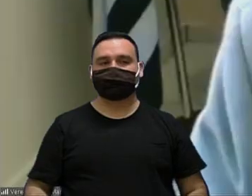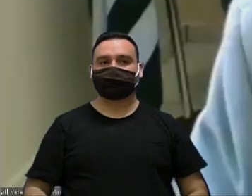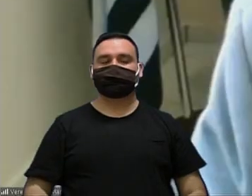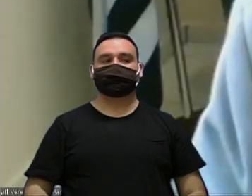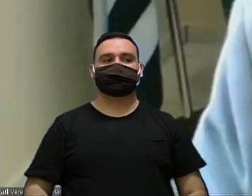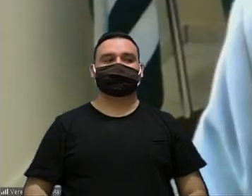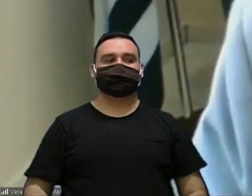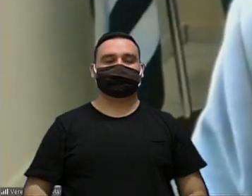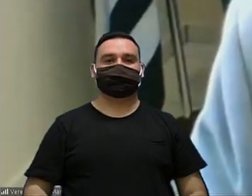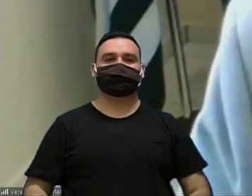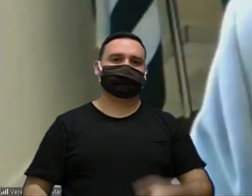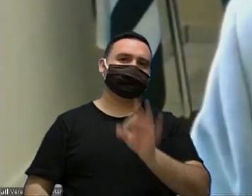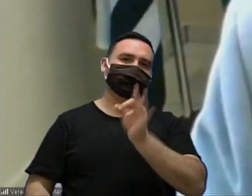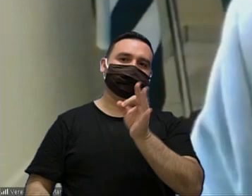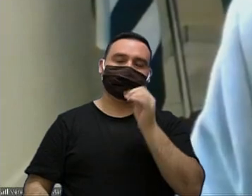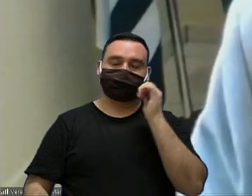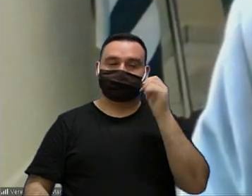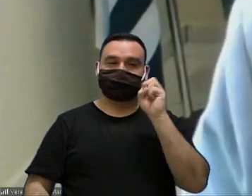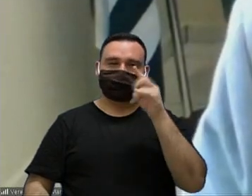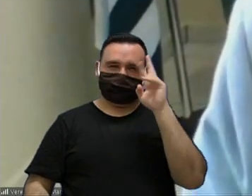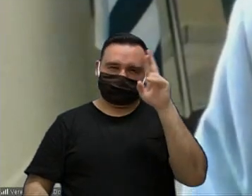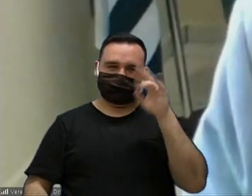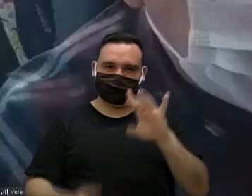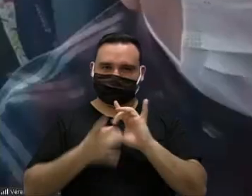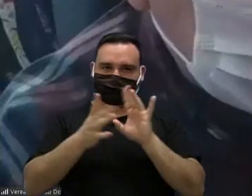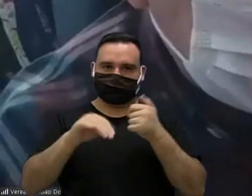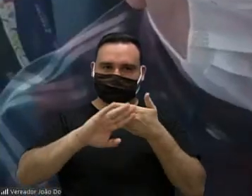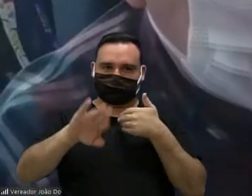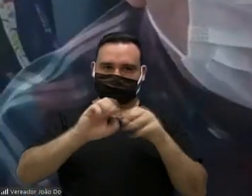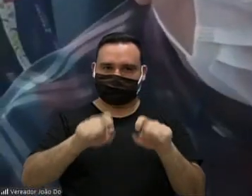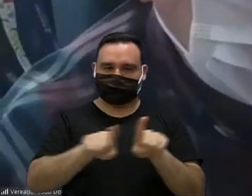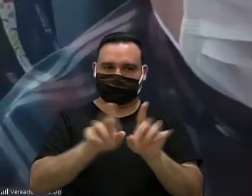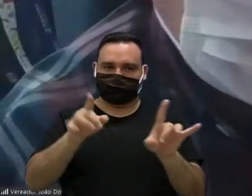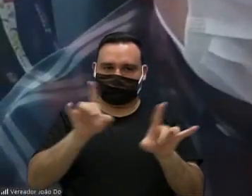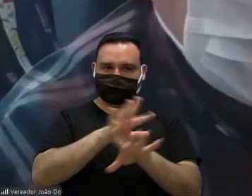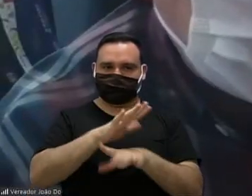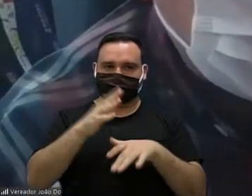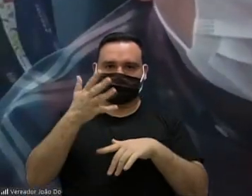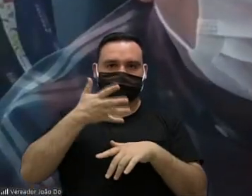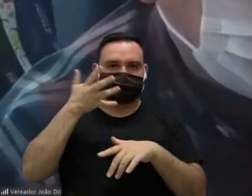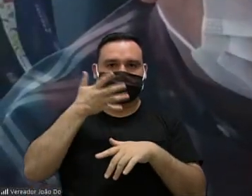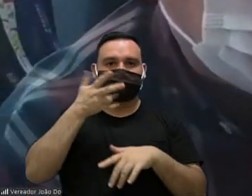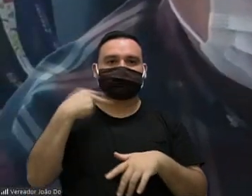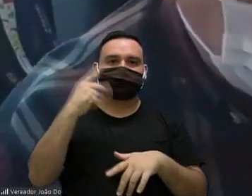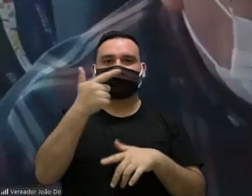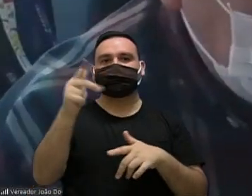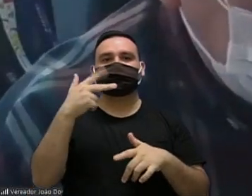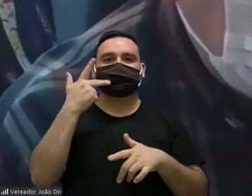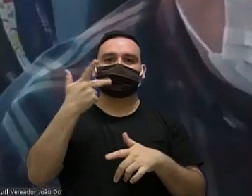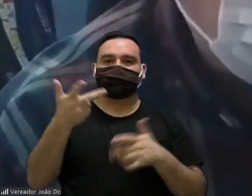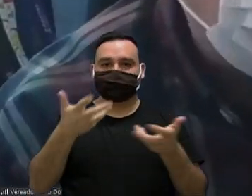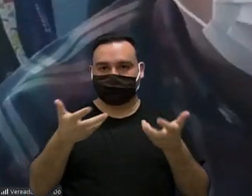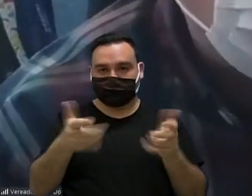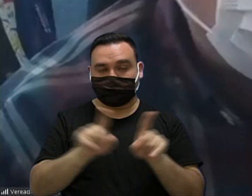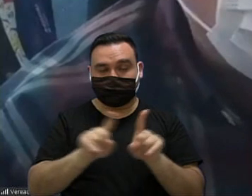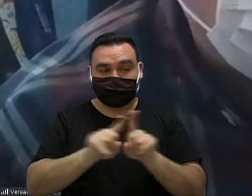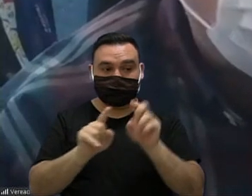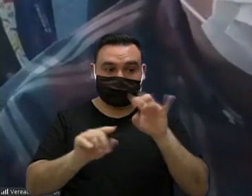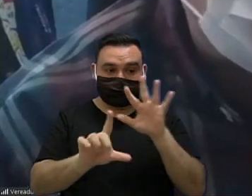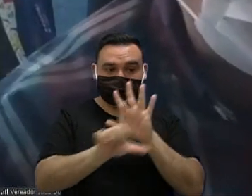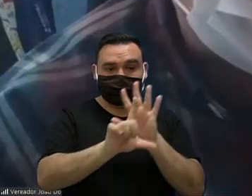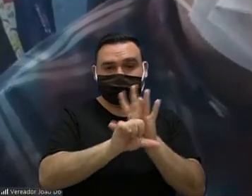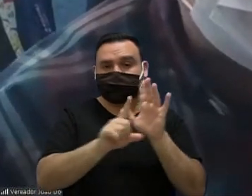é isso mesmo se você me permite uma parte só pra poder fechar acho que tem mais vereador querendo falar ser